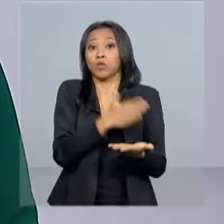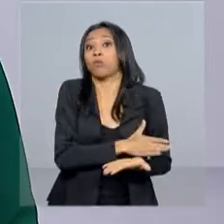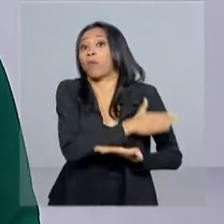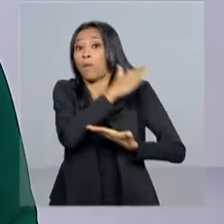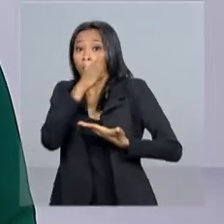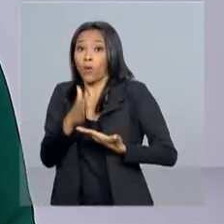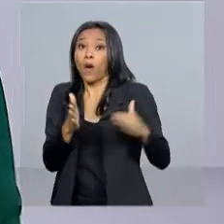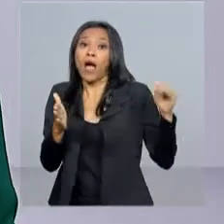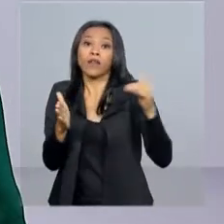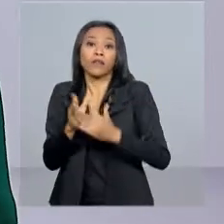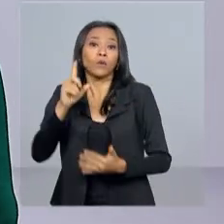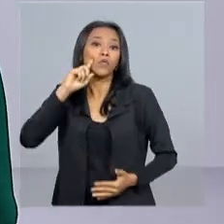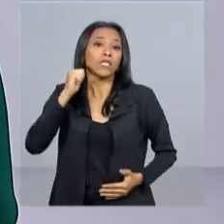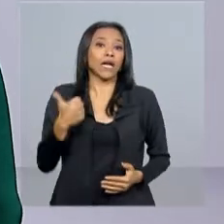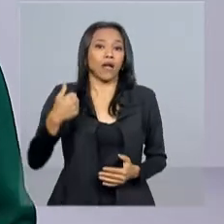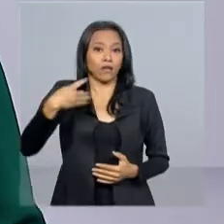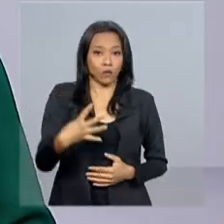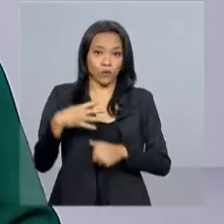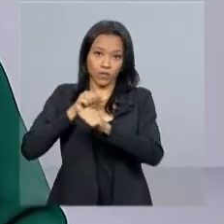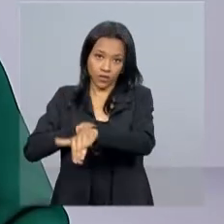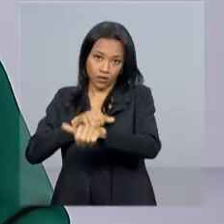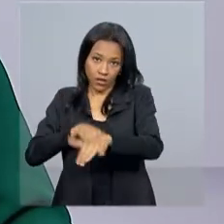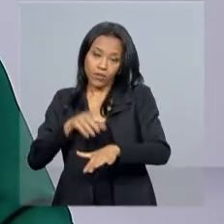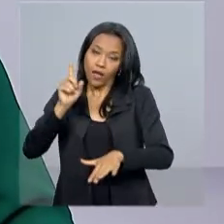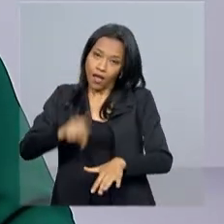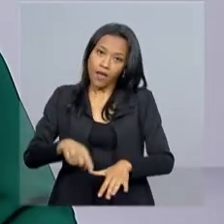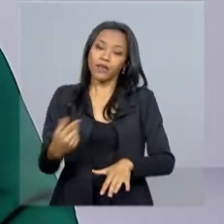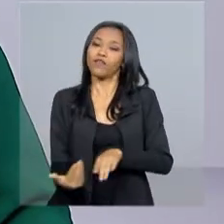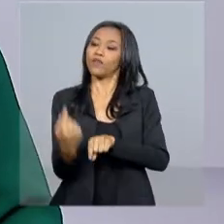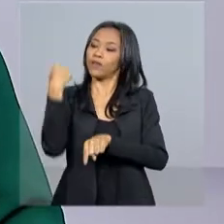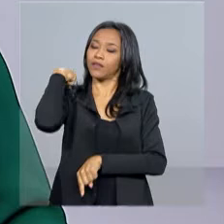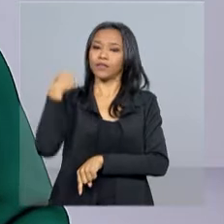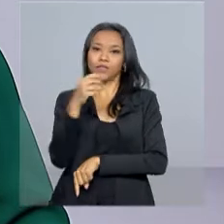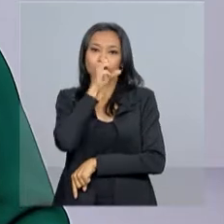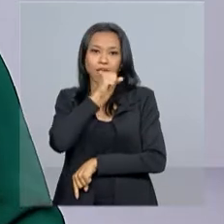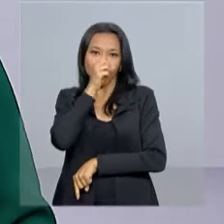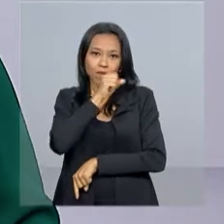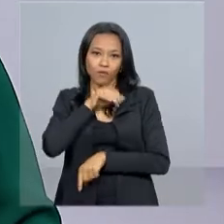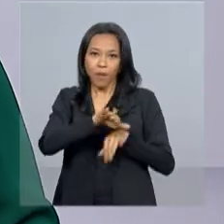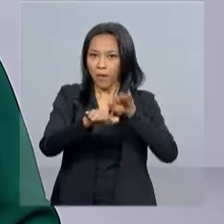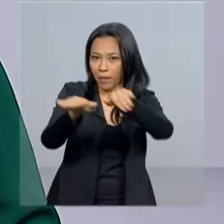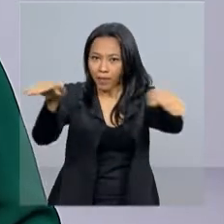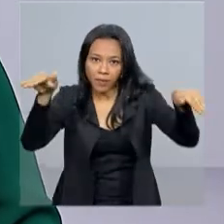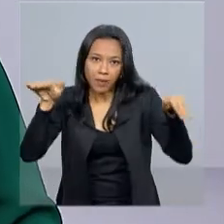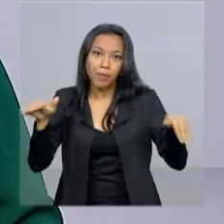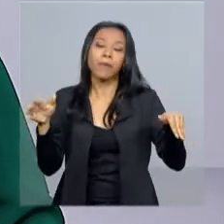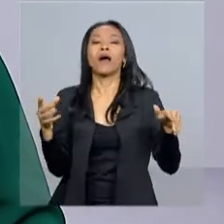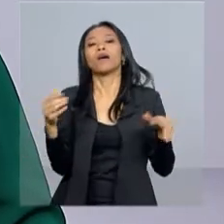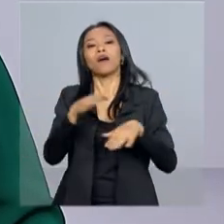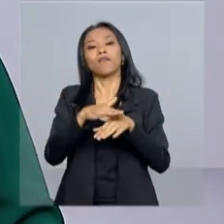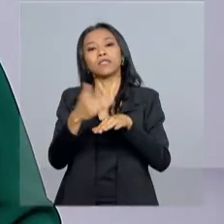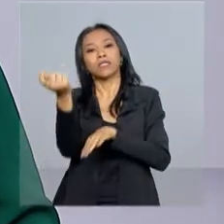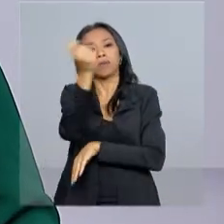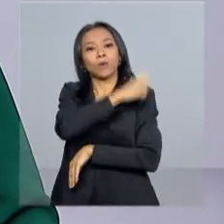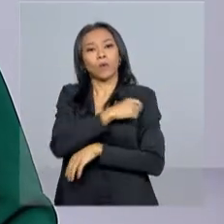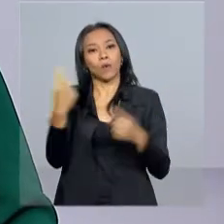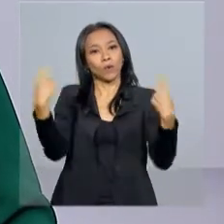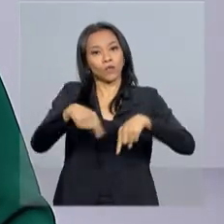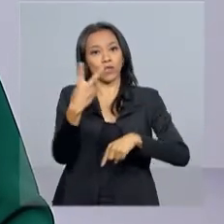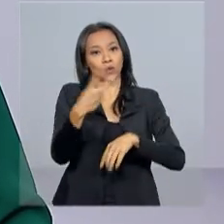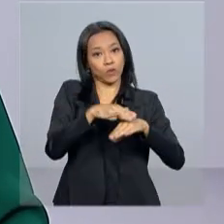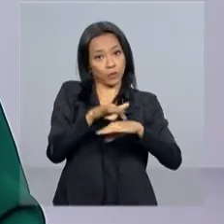setembro a campanha. Com mais uma mobilização realizada no último sábado, a campanha nacional de vacinação contra a poliomielite, o sarampo,